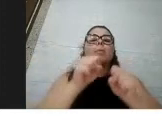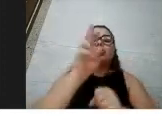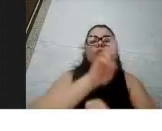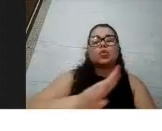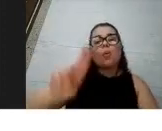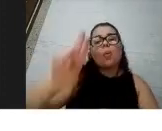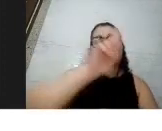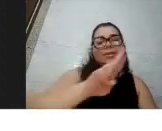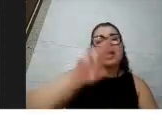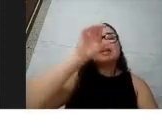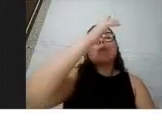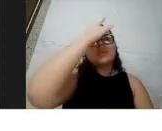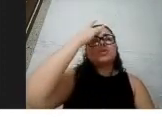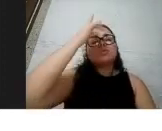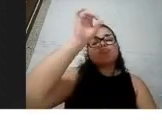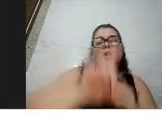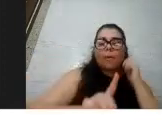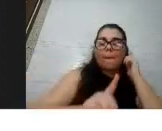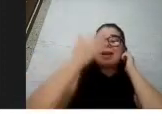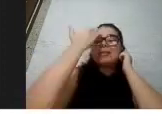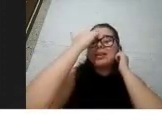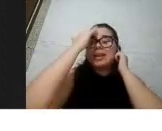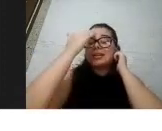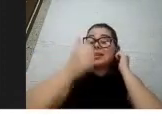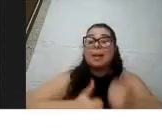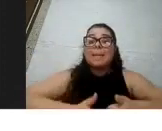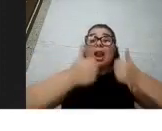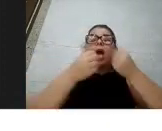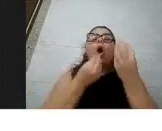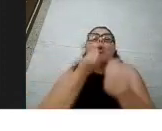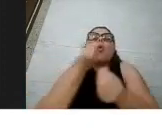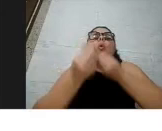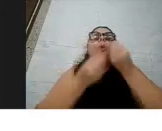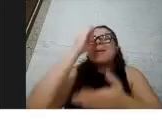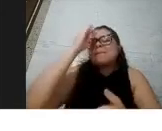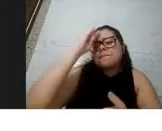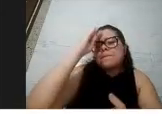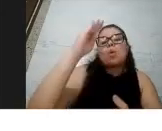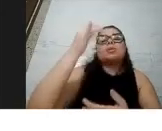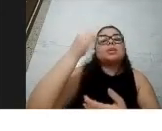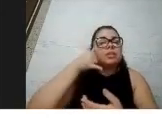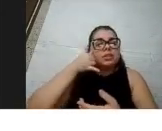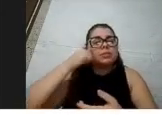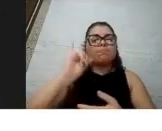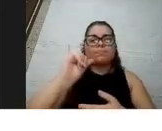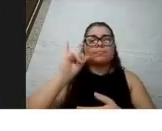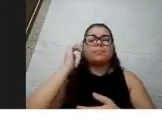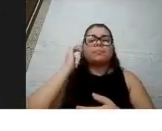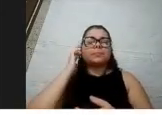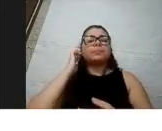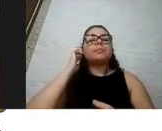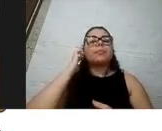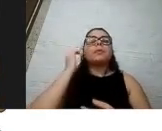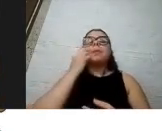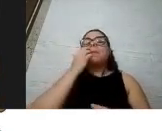deficiência para entender um pouco melhor a importância dessa proteção, desse recurso, né, de proteção